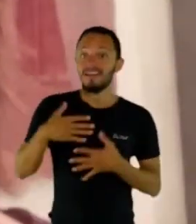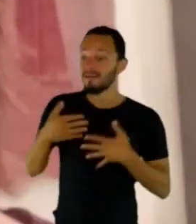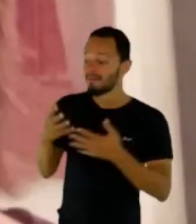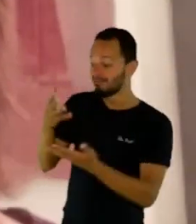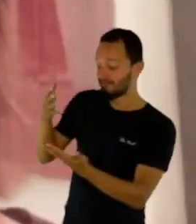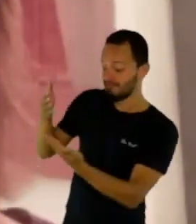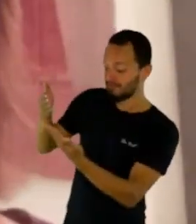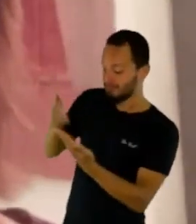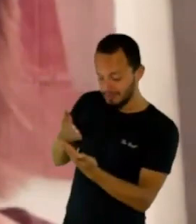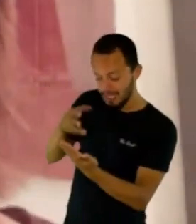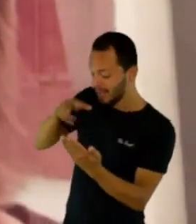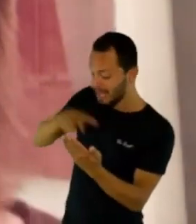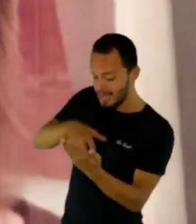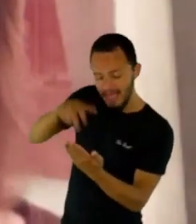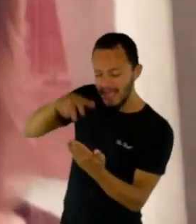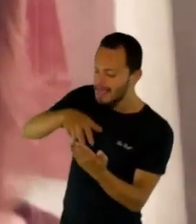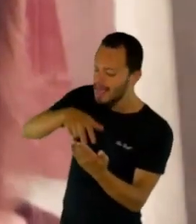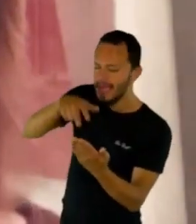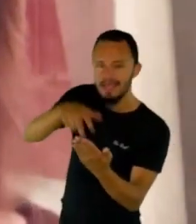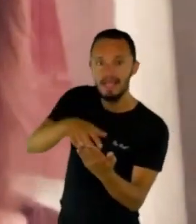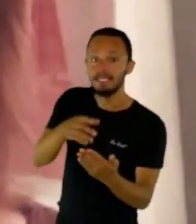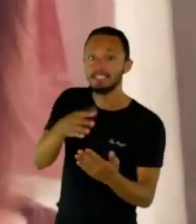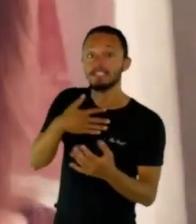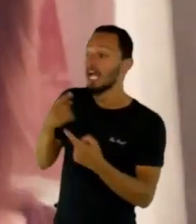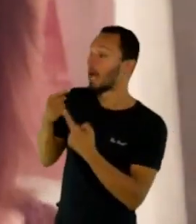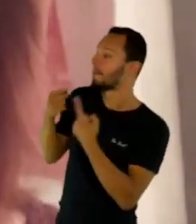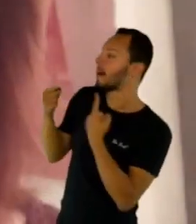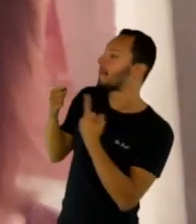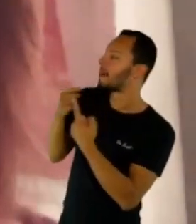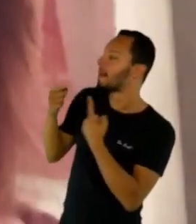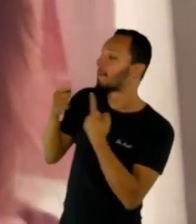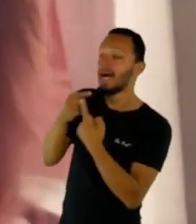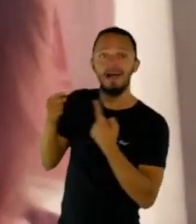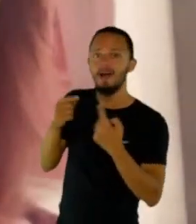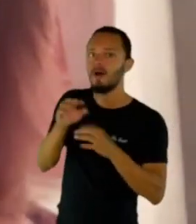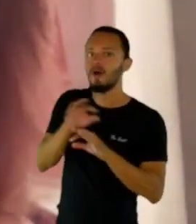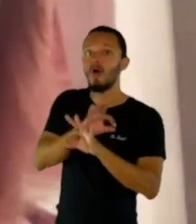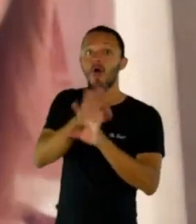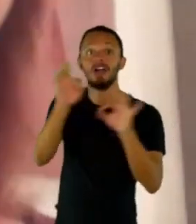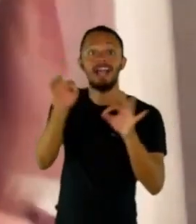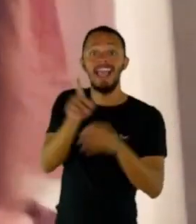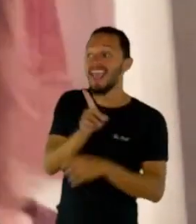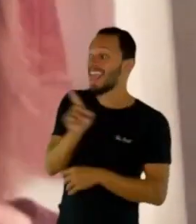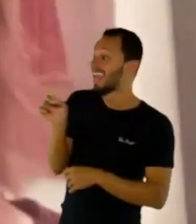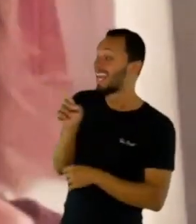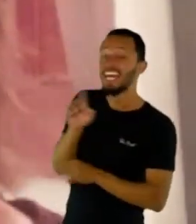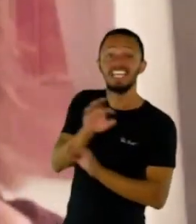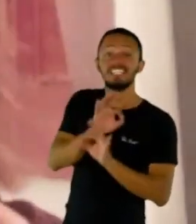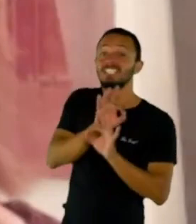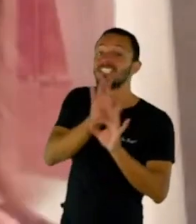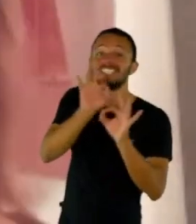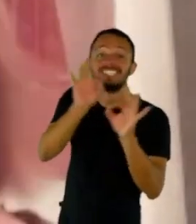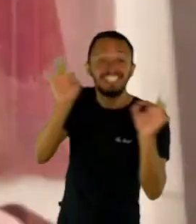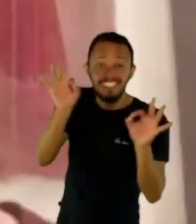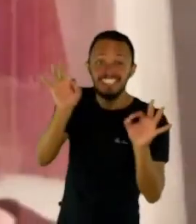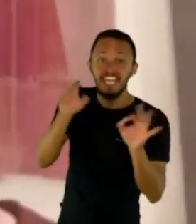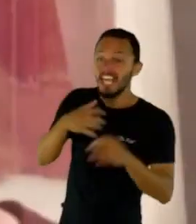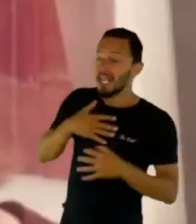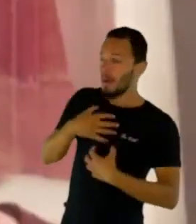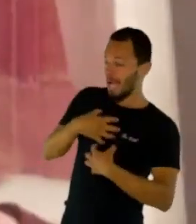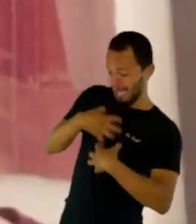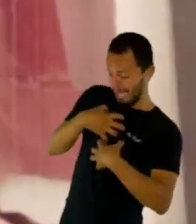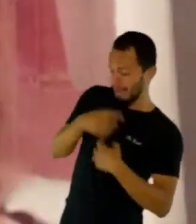tinha, assim, discussões ótimas. Mas eu não conseguia nem ficar com raiva, porque ela era tão chique. E ela era tão maravilhosa que eu falava,